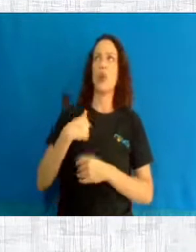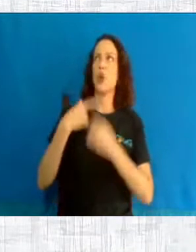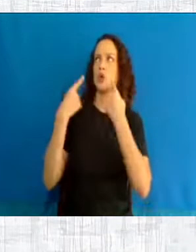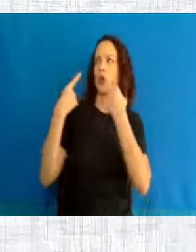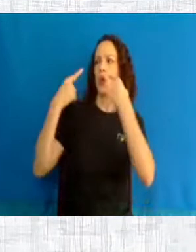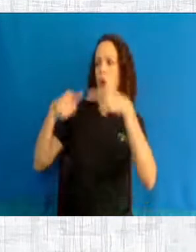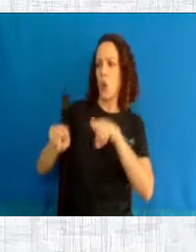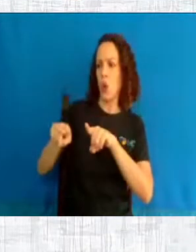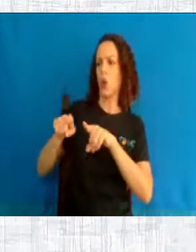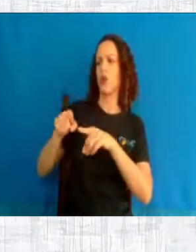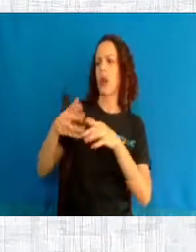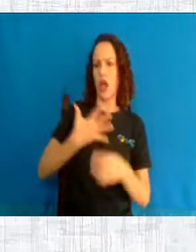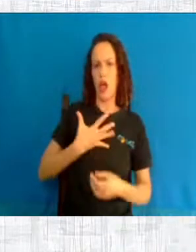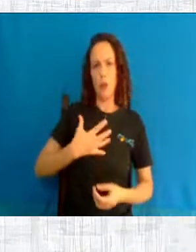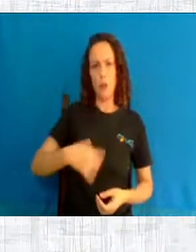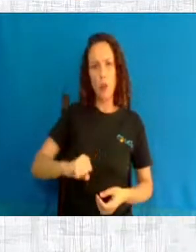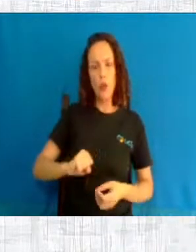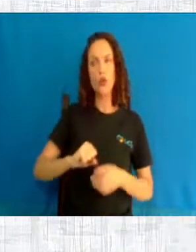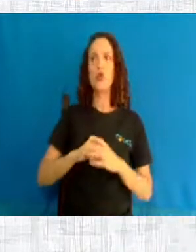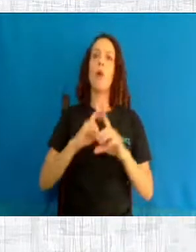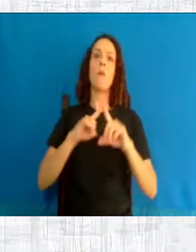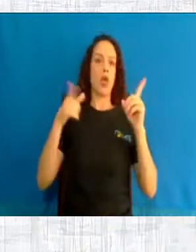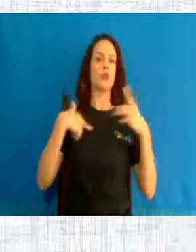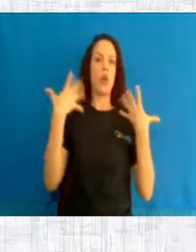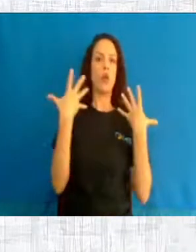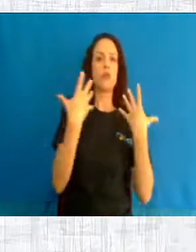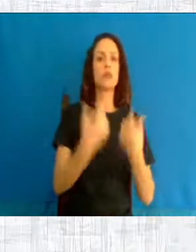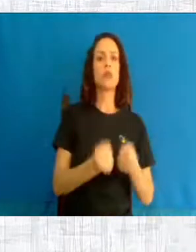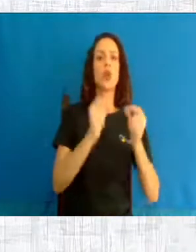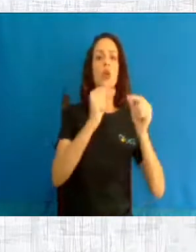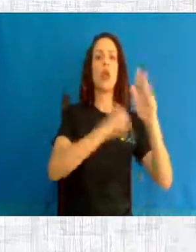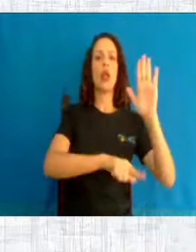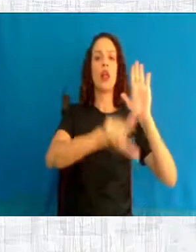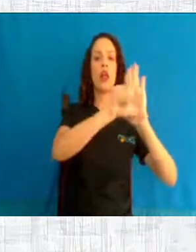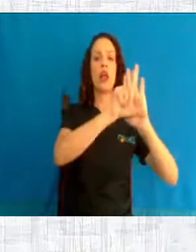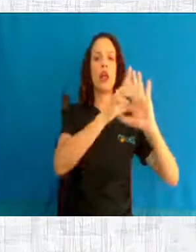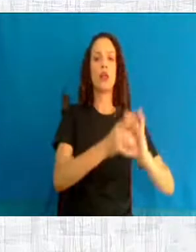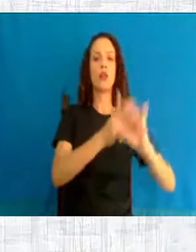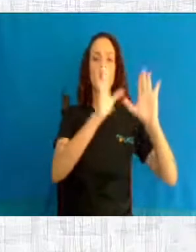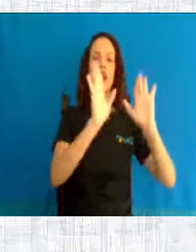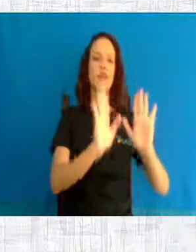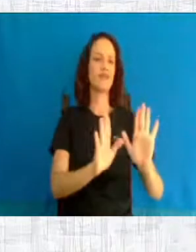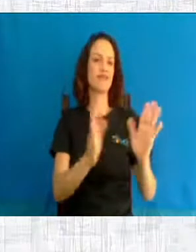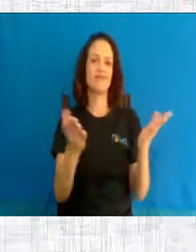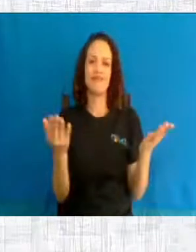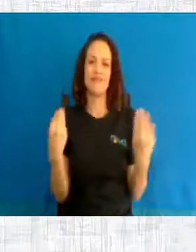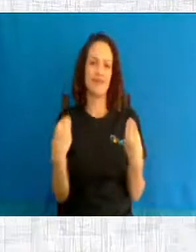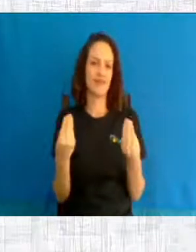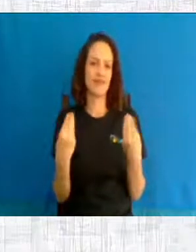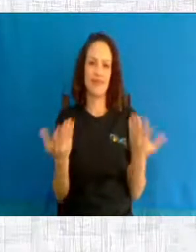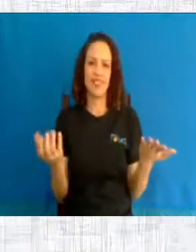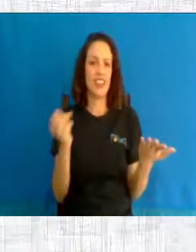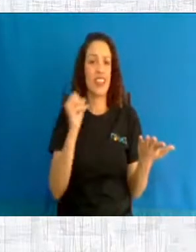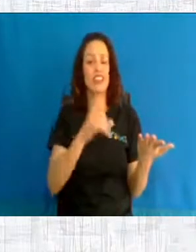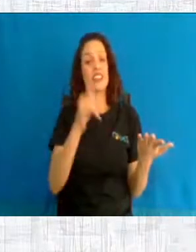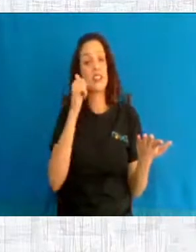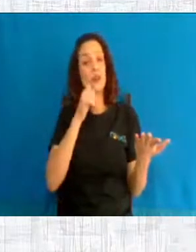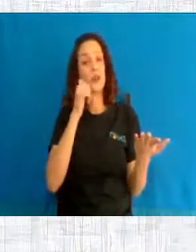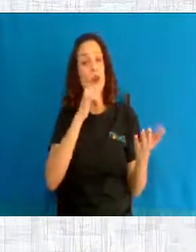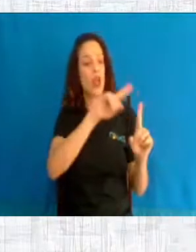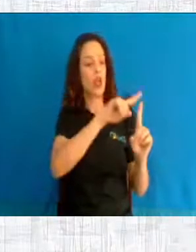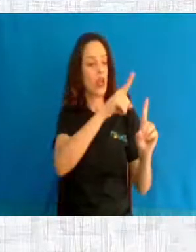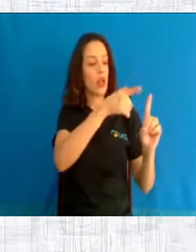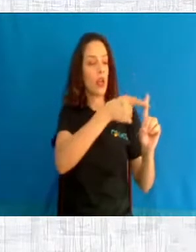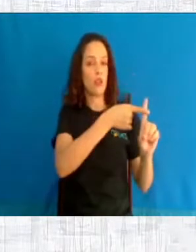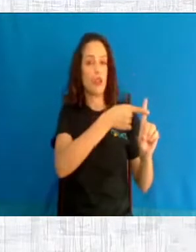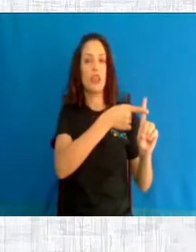sofismo. Por quê? Nós somos a favor da mulher sempre receber seus filhos, mesmo na gravidez não planejada, ou aceitamos